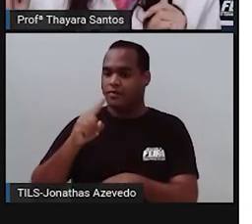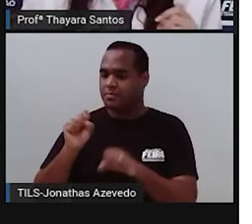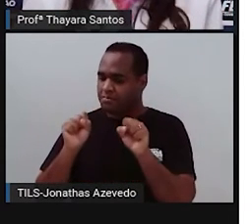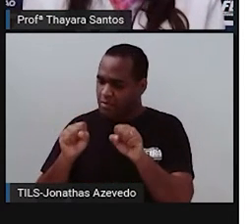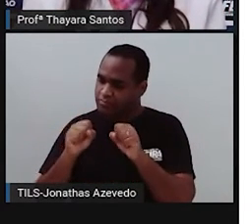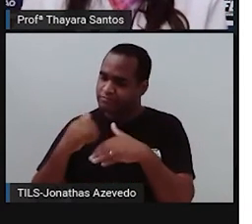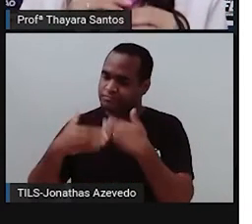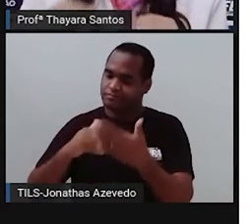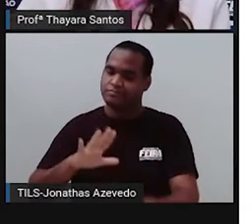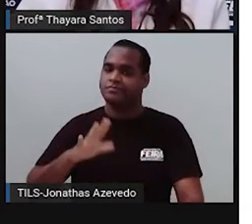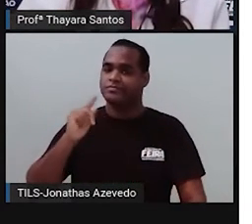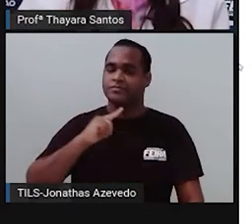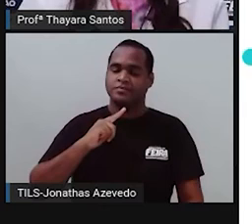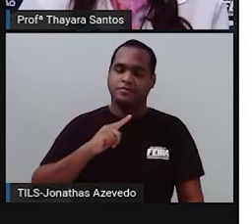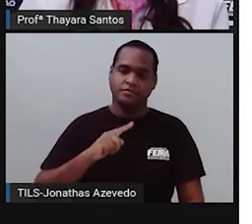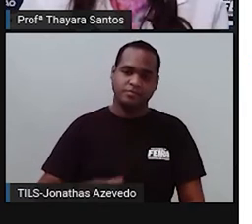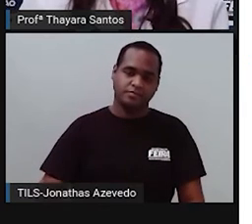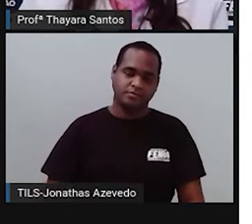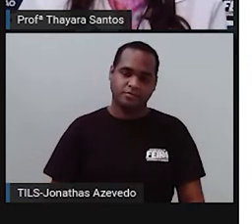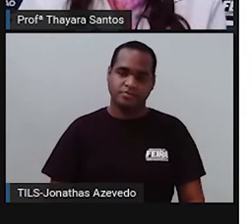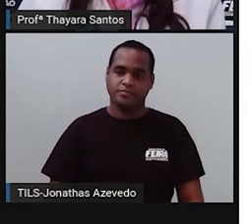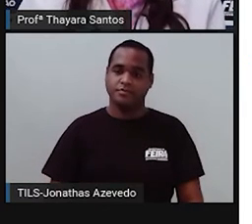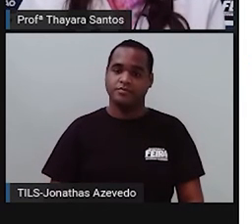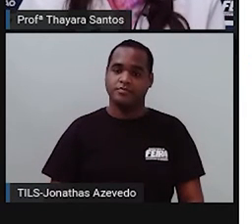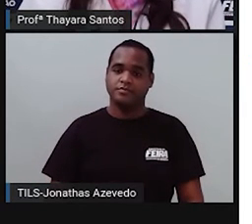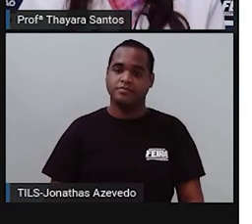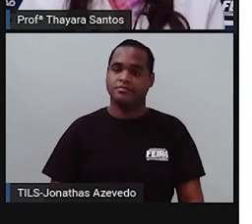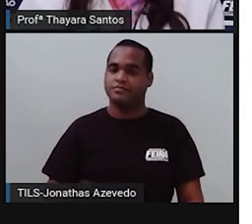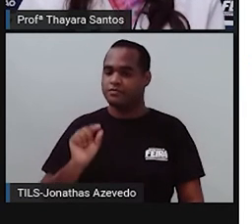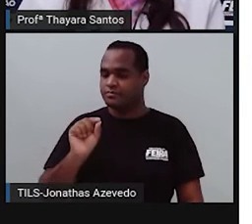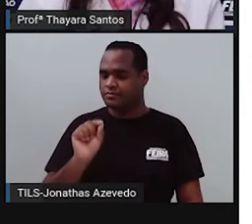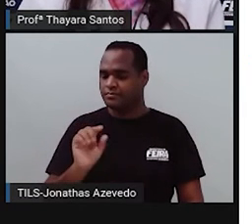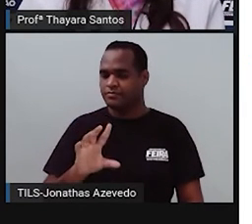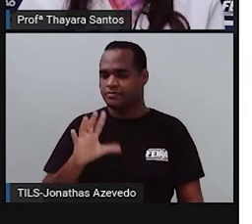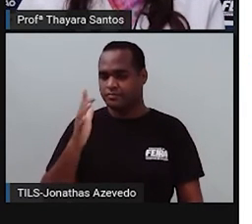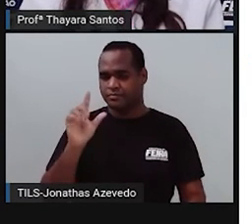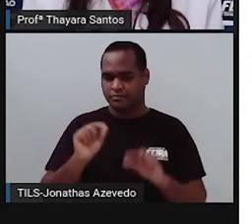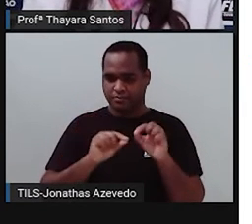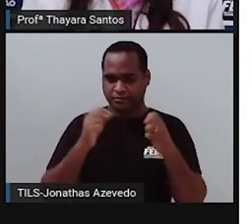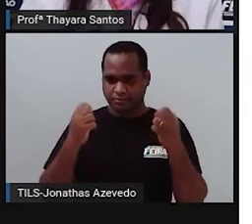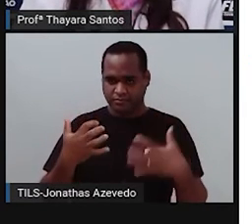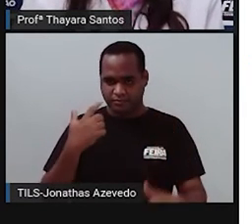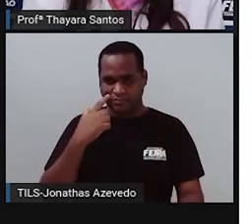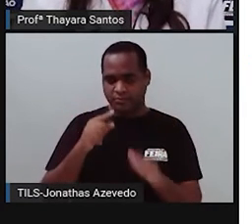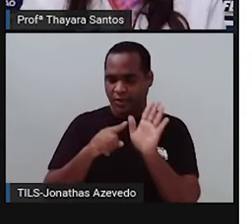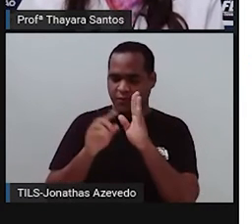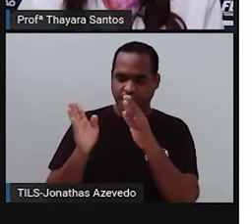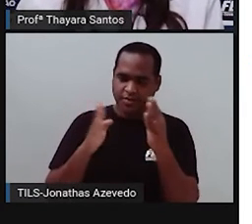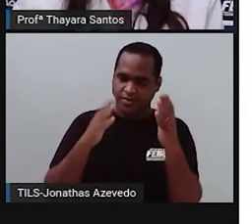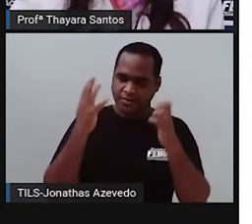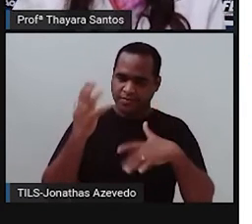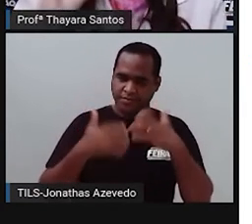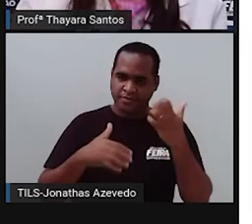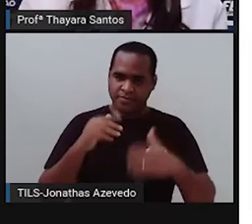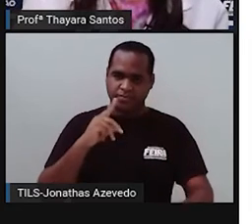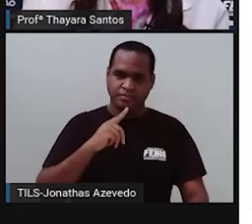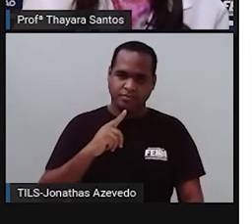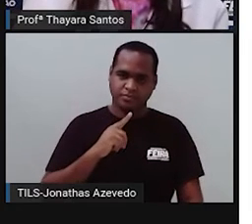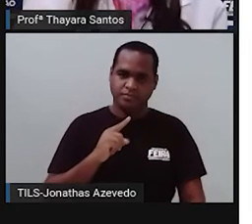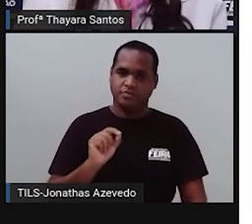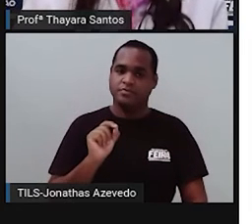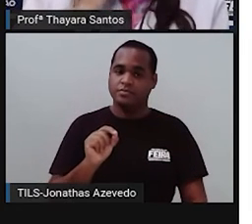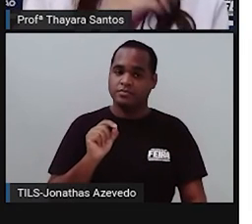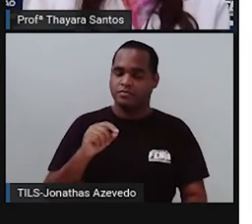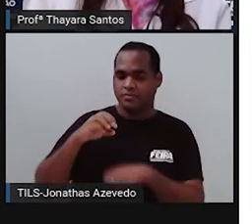machucar. Então, isso é o que acontece nas sinapses. Vou botar o vídeo para vocês verem de novo. O neurotransmissor está mandando aquela